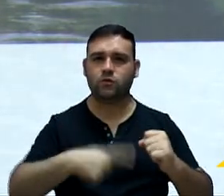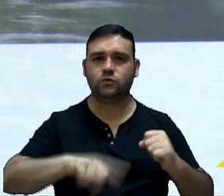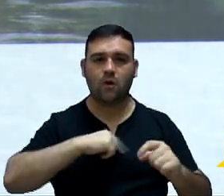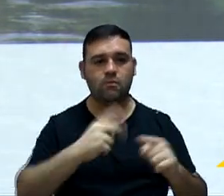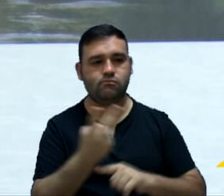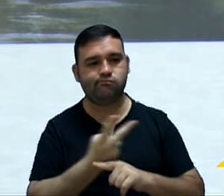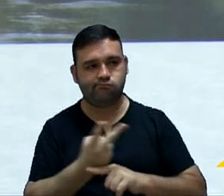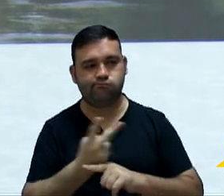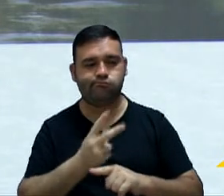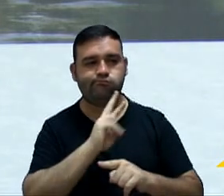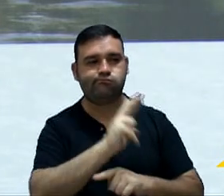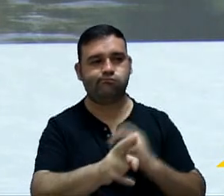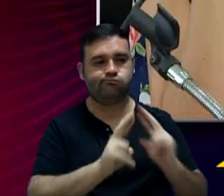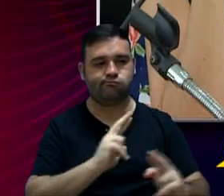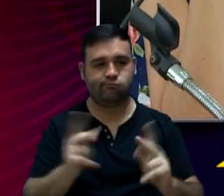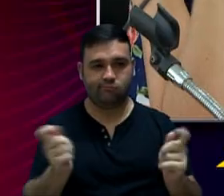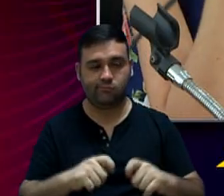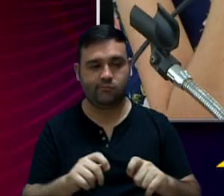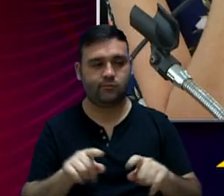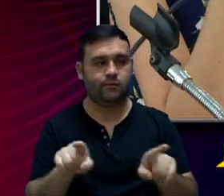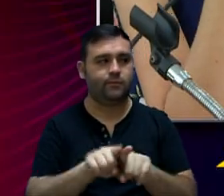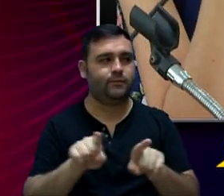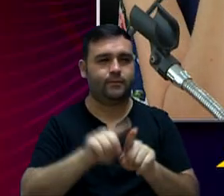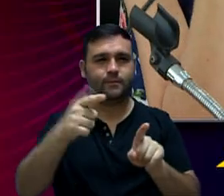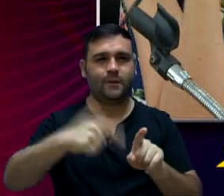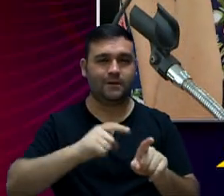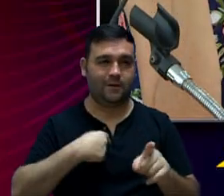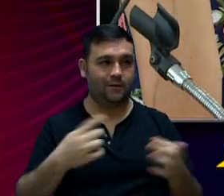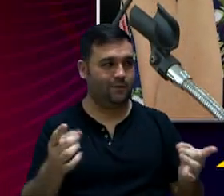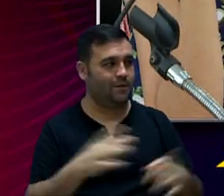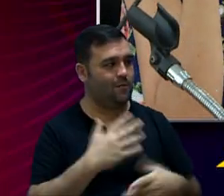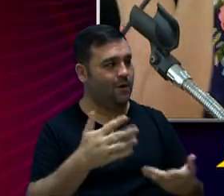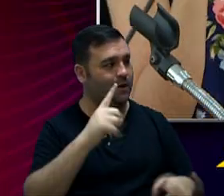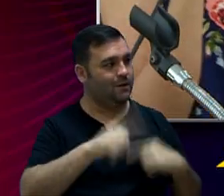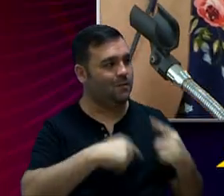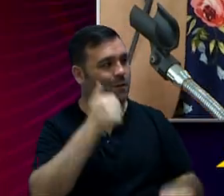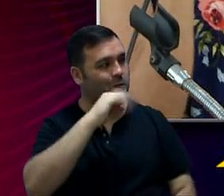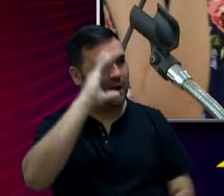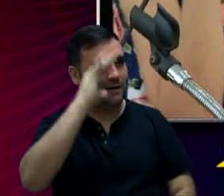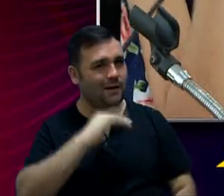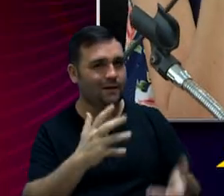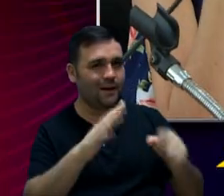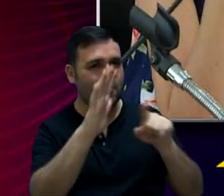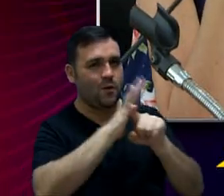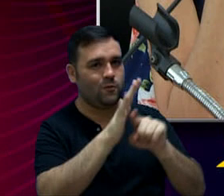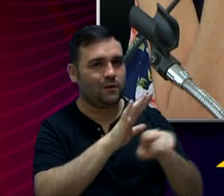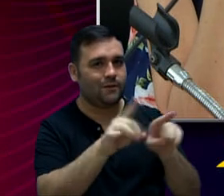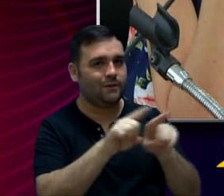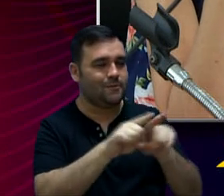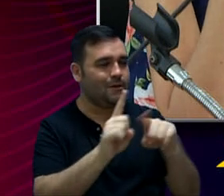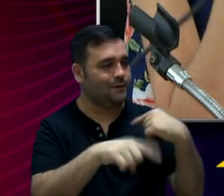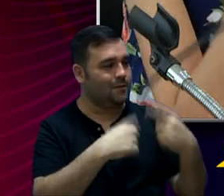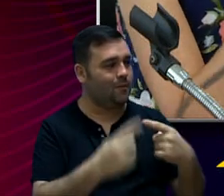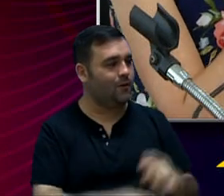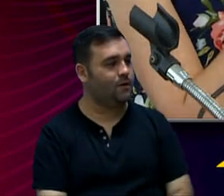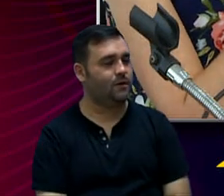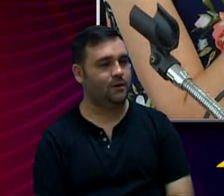providenciar, sem nenhum problema. Sim, e só para finalizar, daí, vereadora Iara, parece que quer utilizar a palavra.